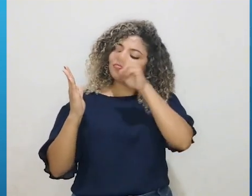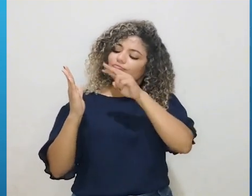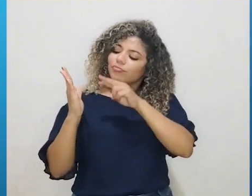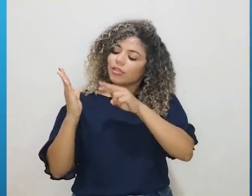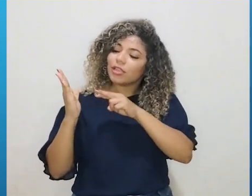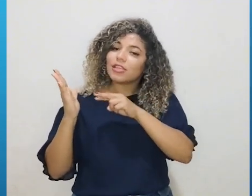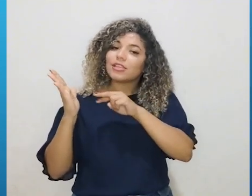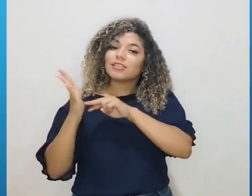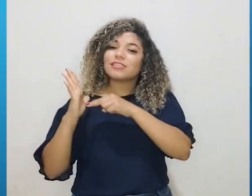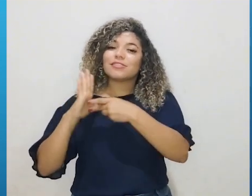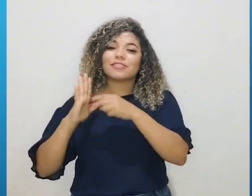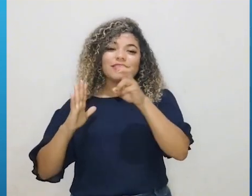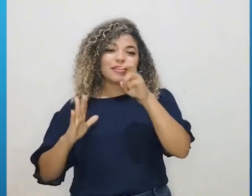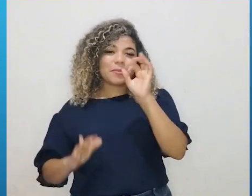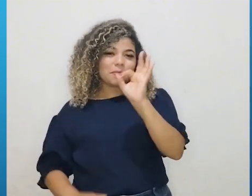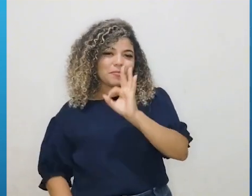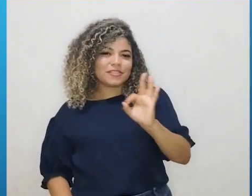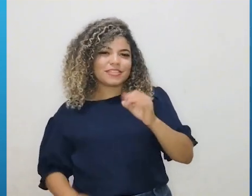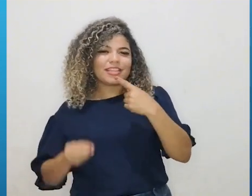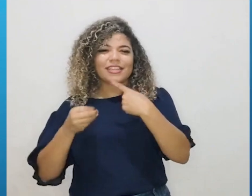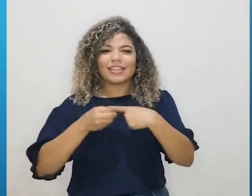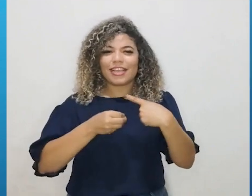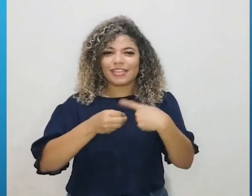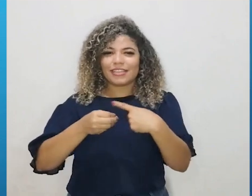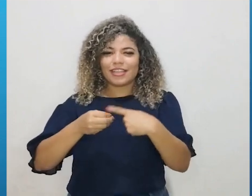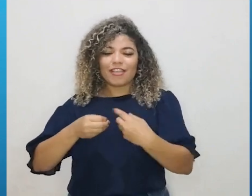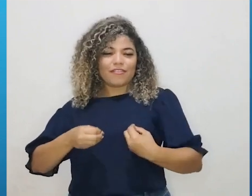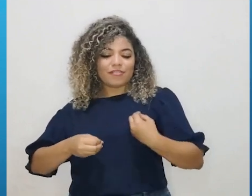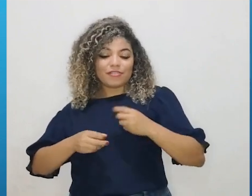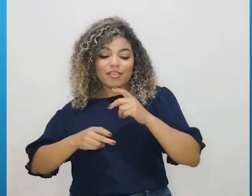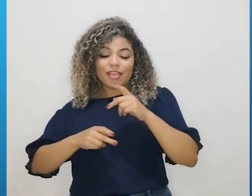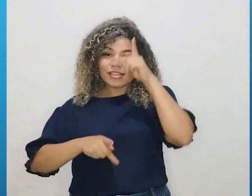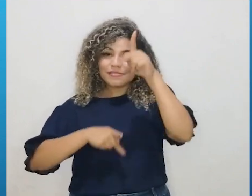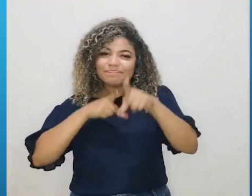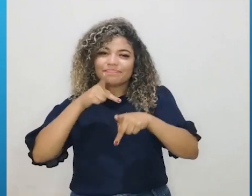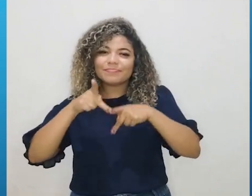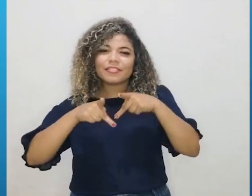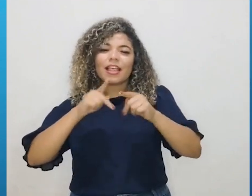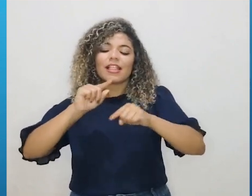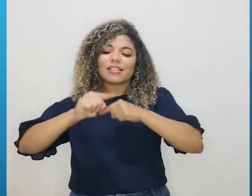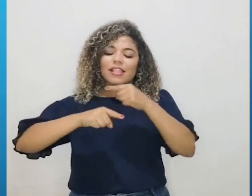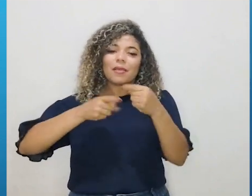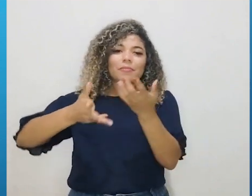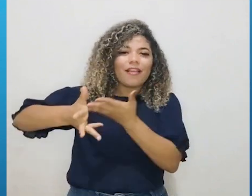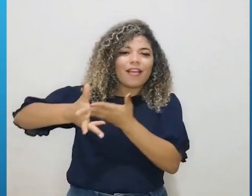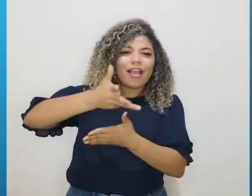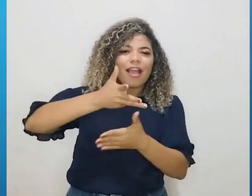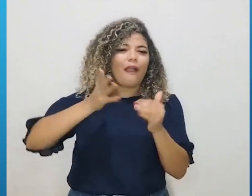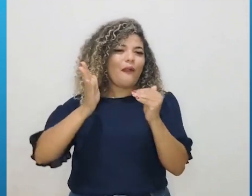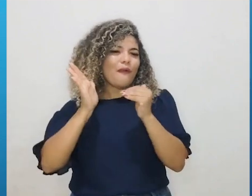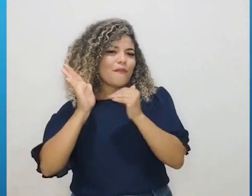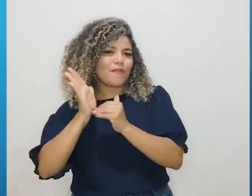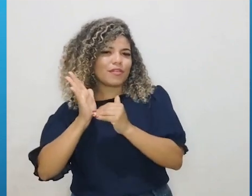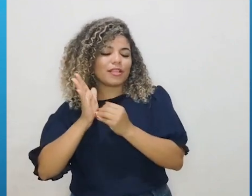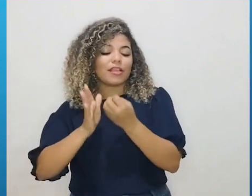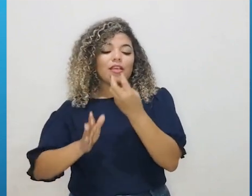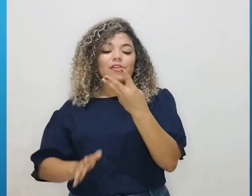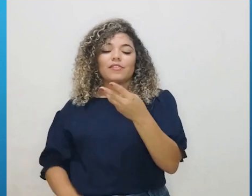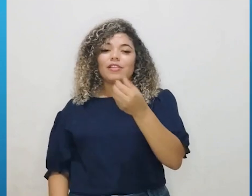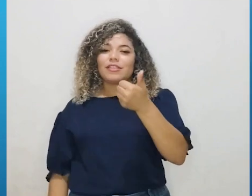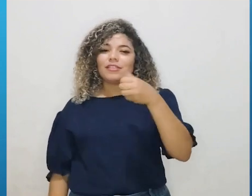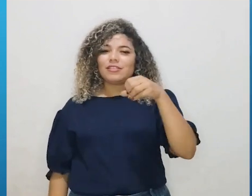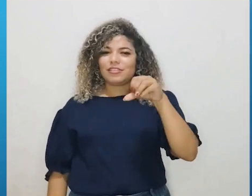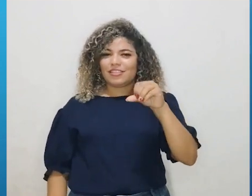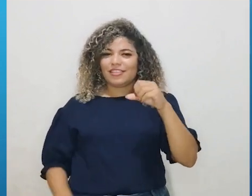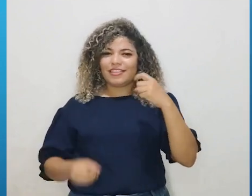isso aí representa 5% das cidades onde moram essas pessoas para poder relacionar no final com as 319